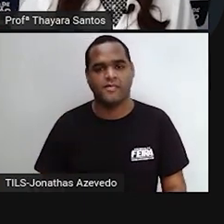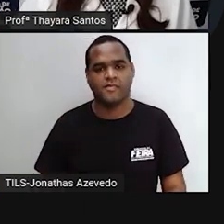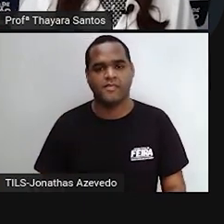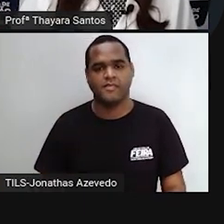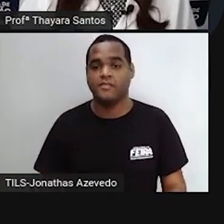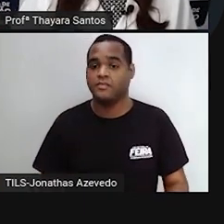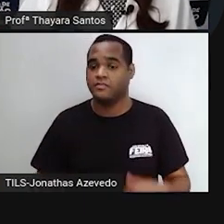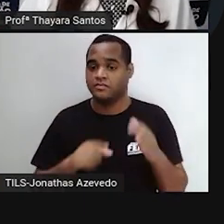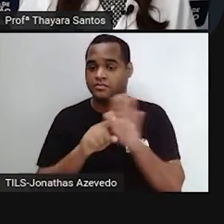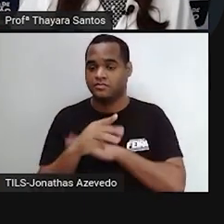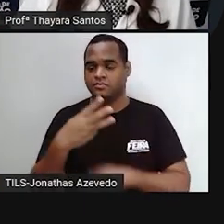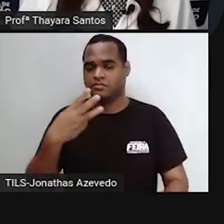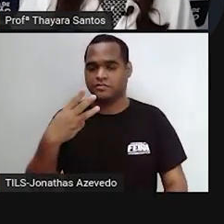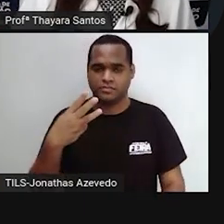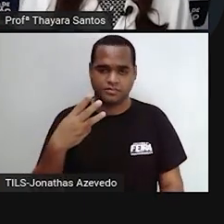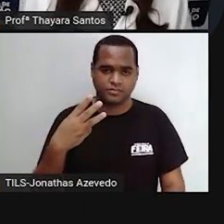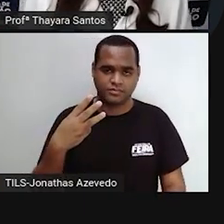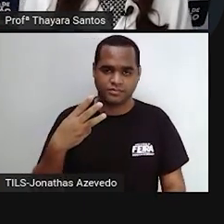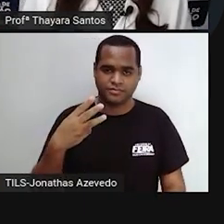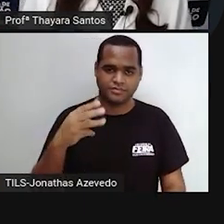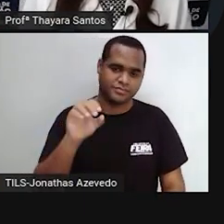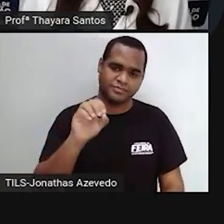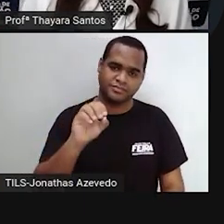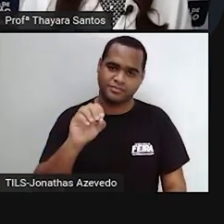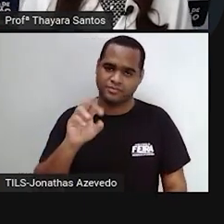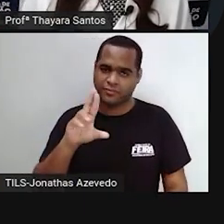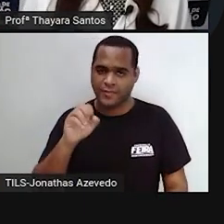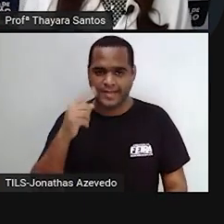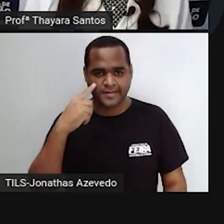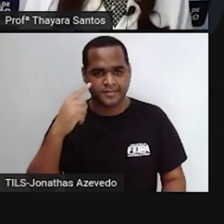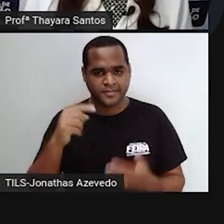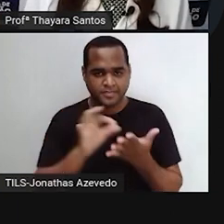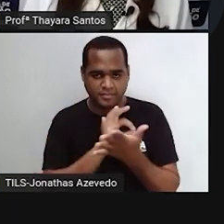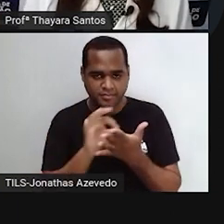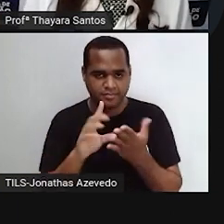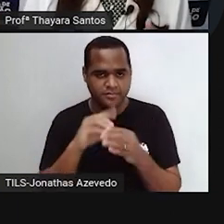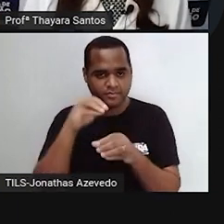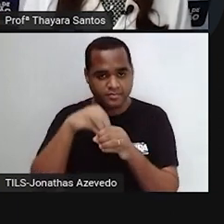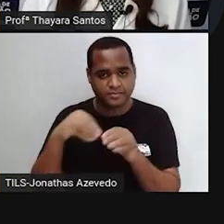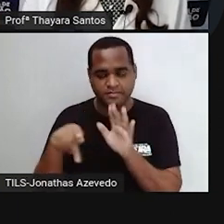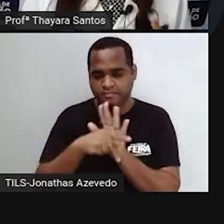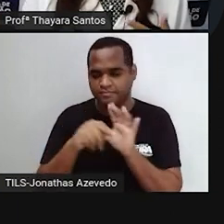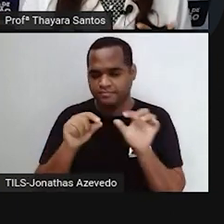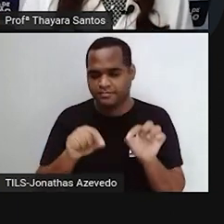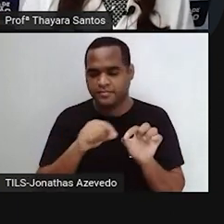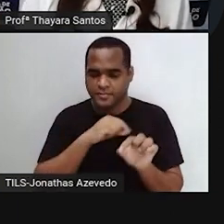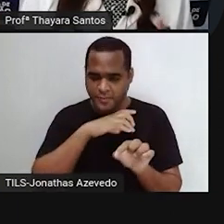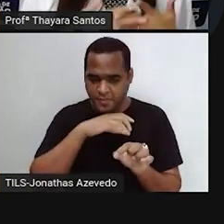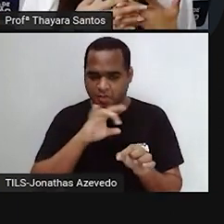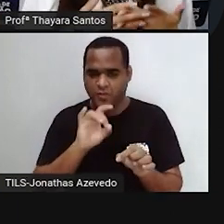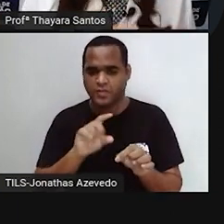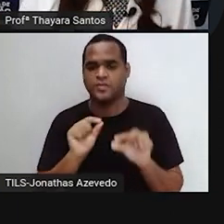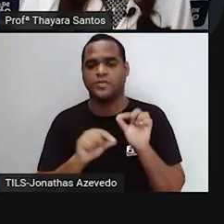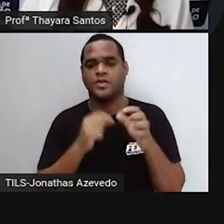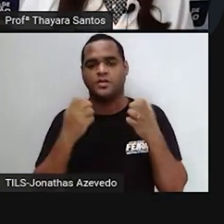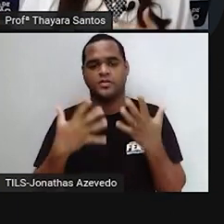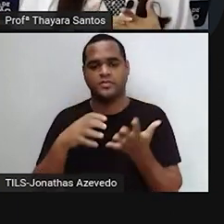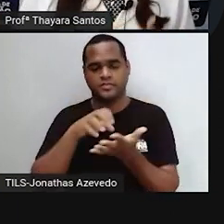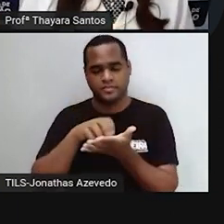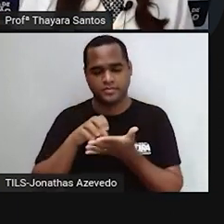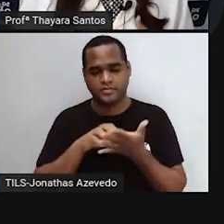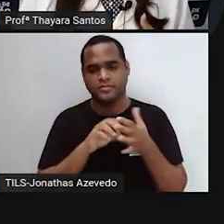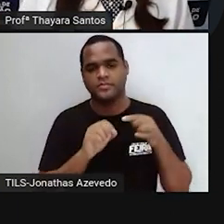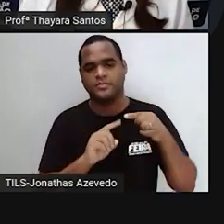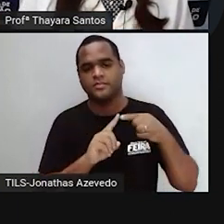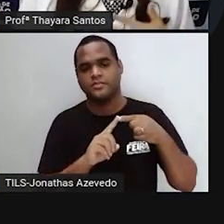Pergunta de número 3. A organela fitoplasmática presente apenas na célula eucariótica animal é centríolo. É o